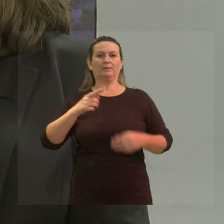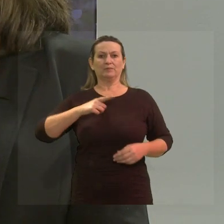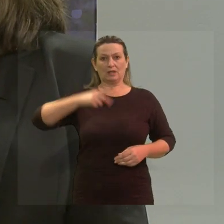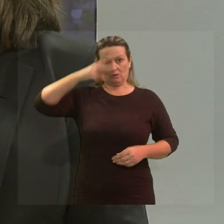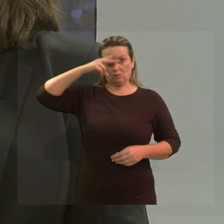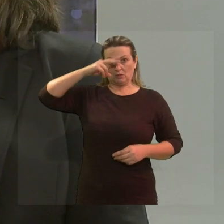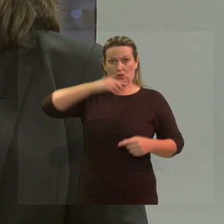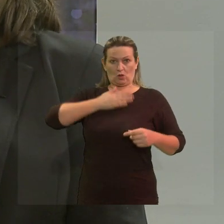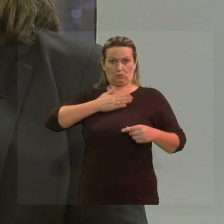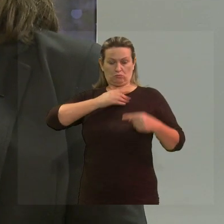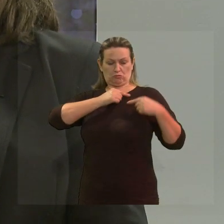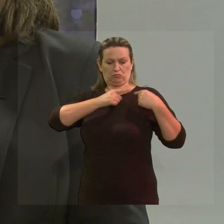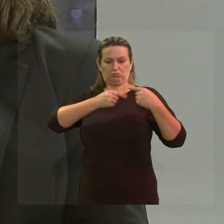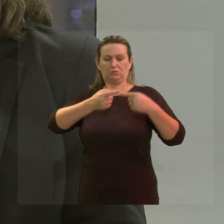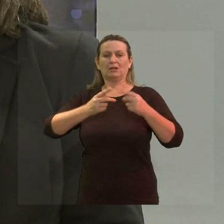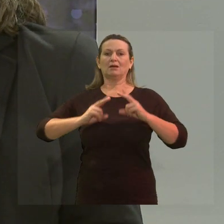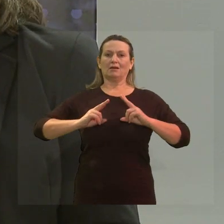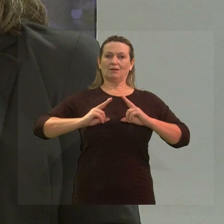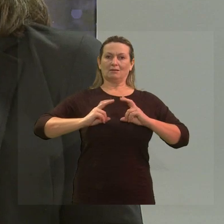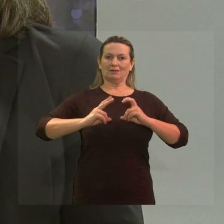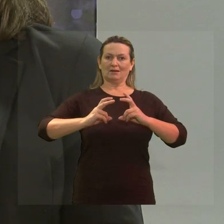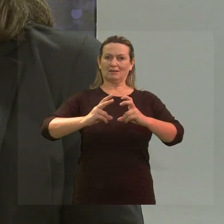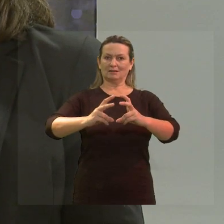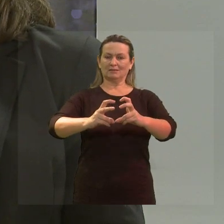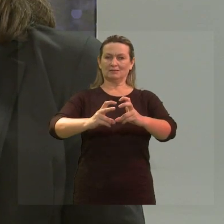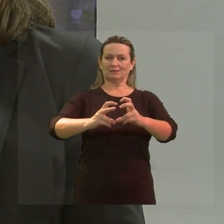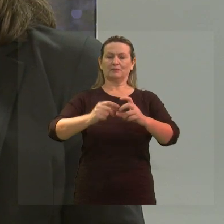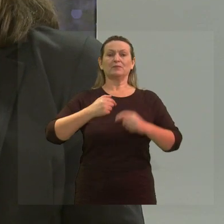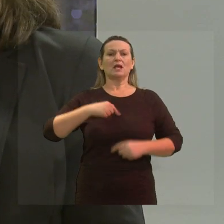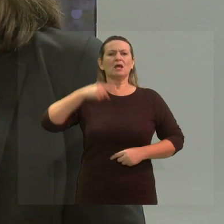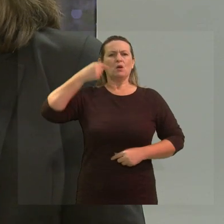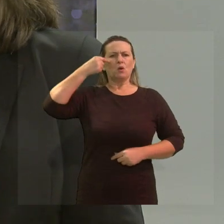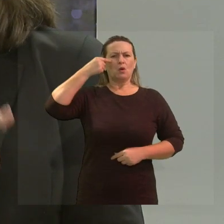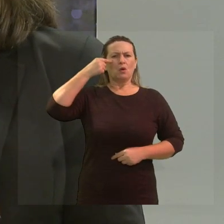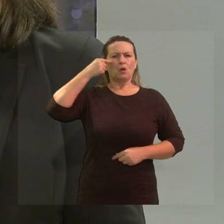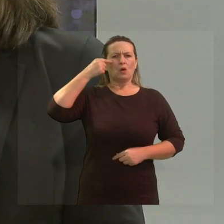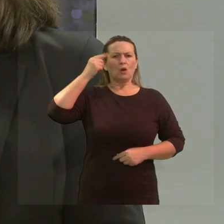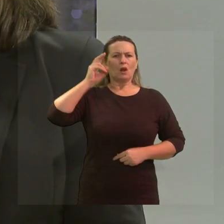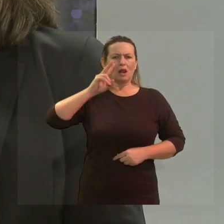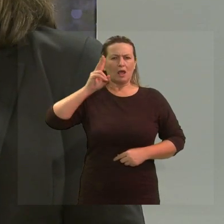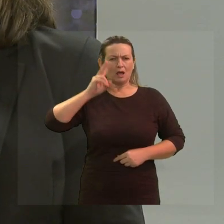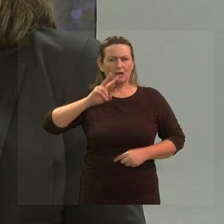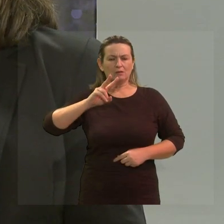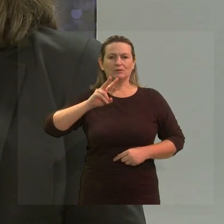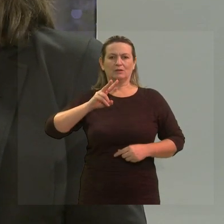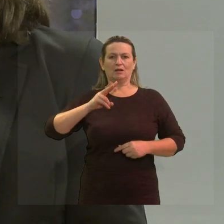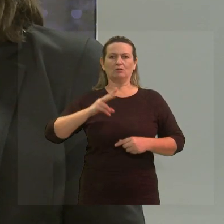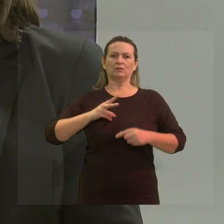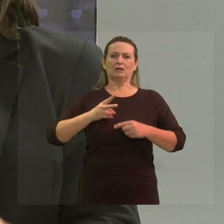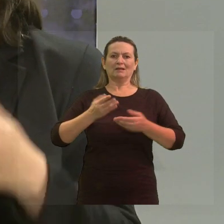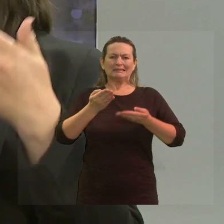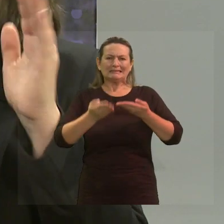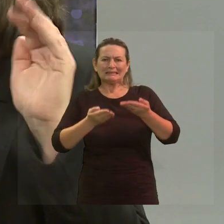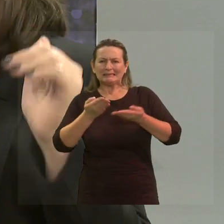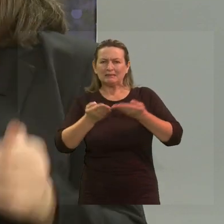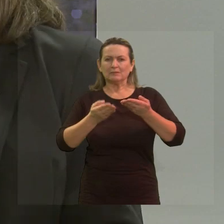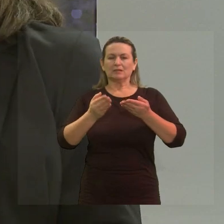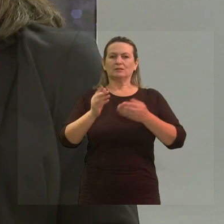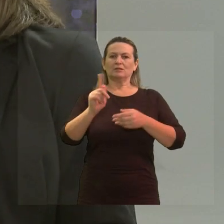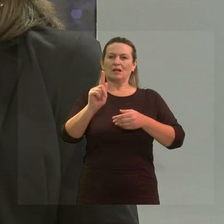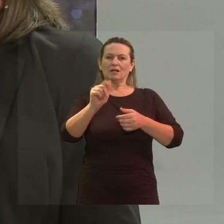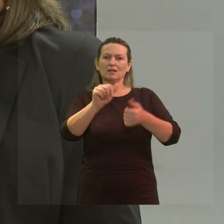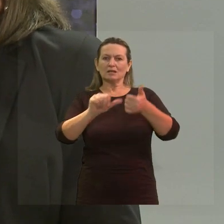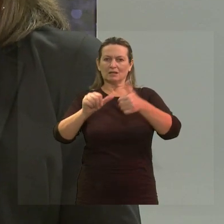venho de uma história de câncer, eu tive câncer de mama, e eu me lembro quando eu estava em processo de quimioterapia, né, que eu fiquei